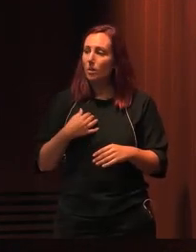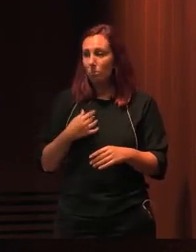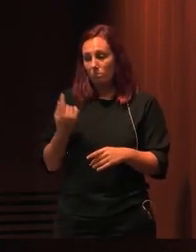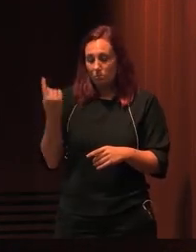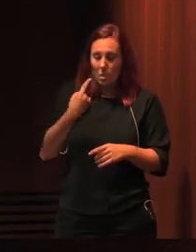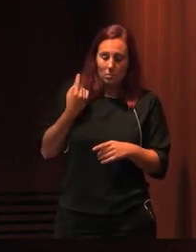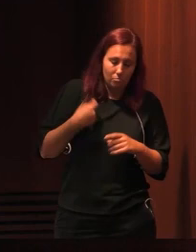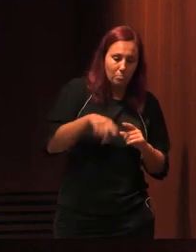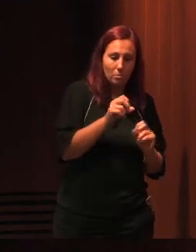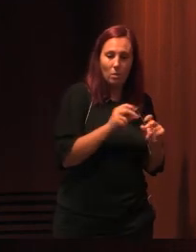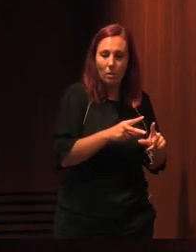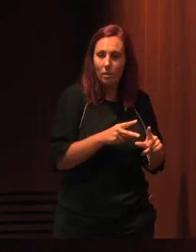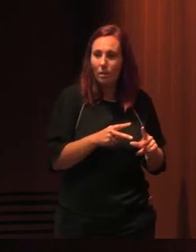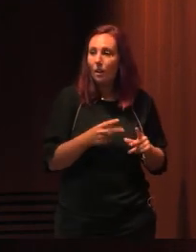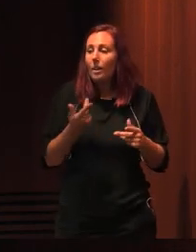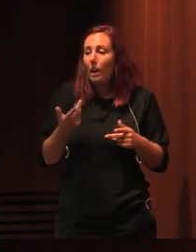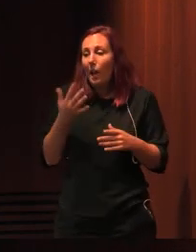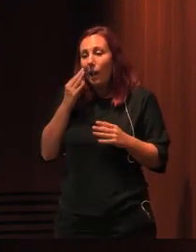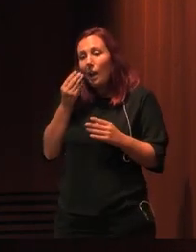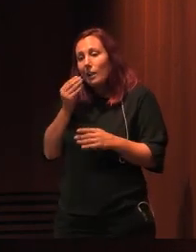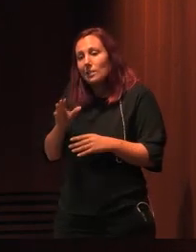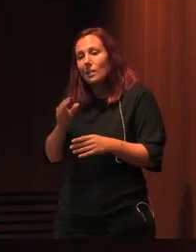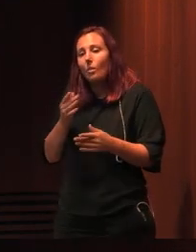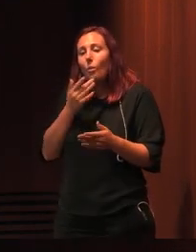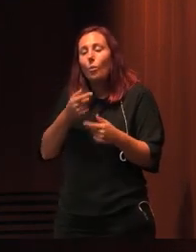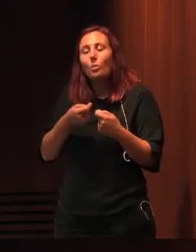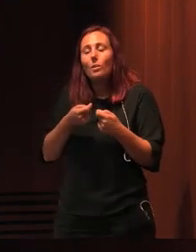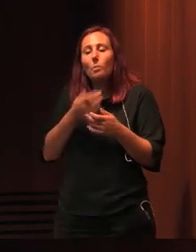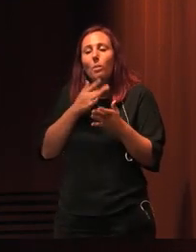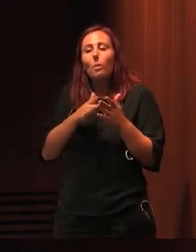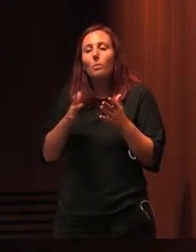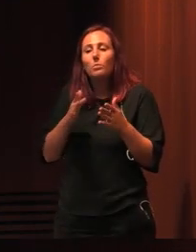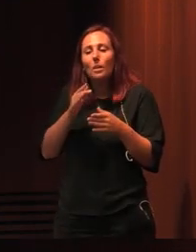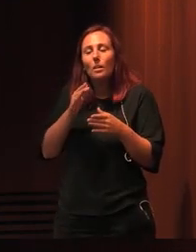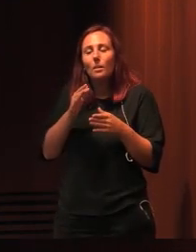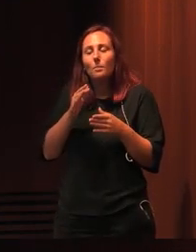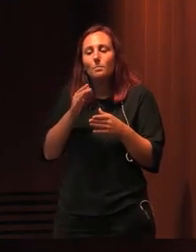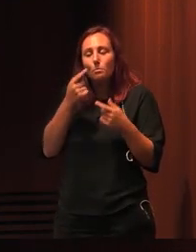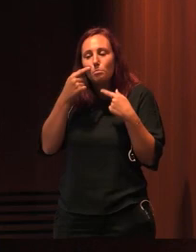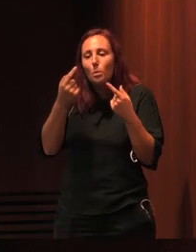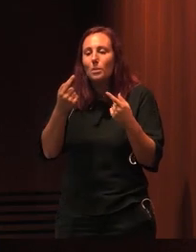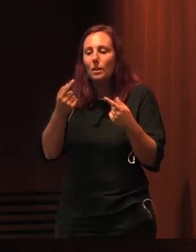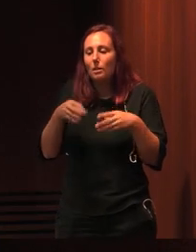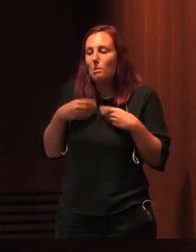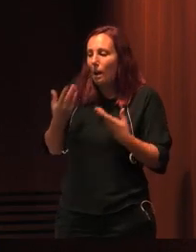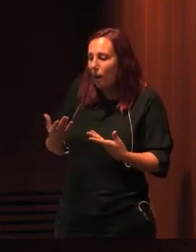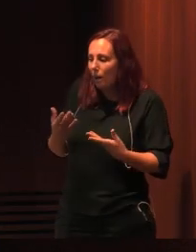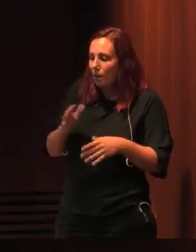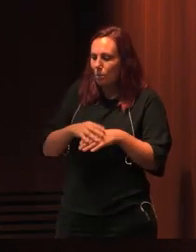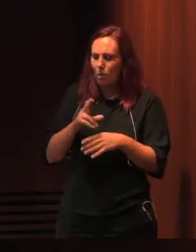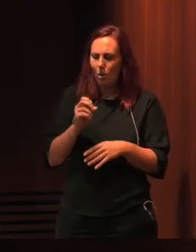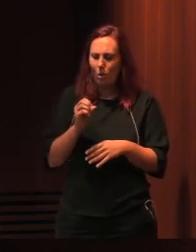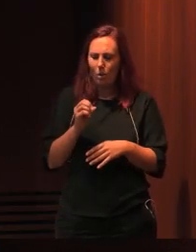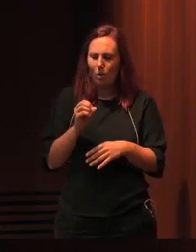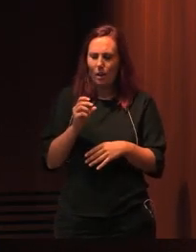rua. Portanto, este foi o tipo de acolhimento que uma biblioteca pública dava. Como rocambol não é propriamente conhecido por toda a gente,